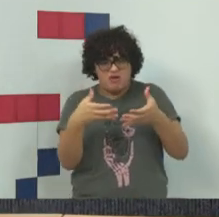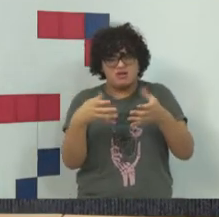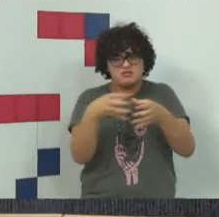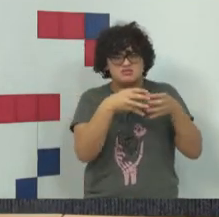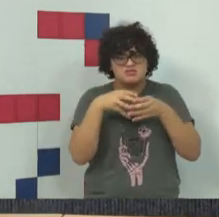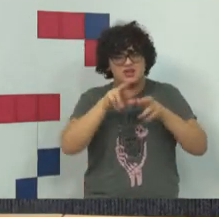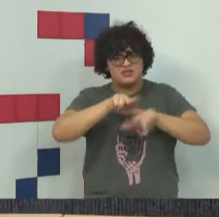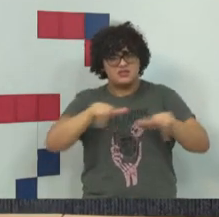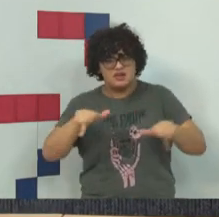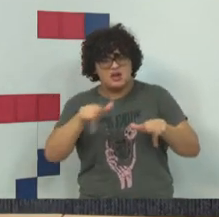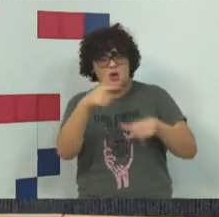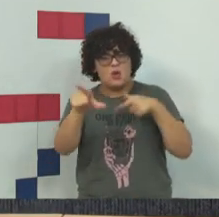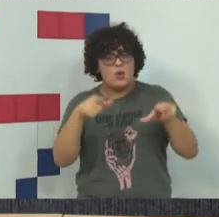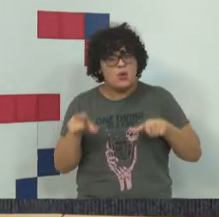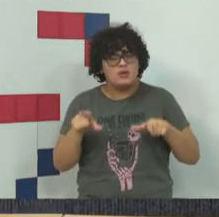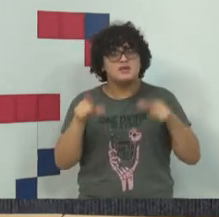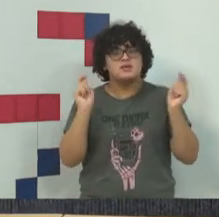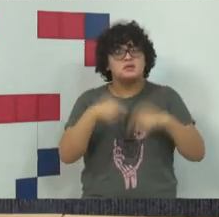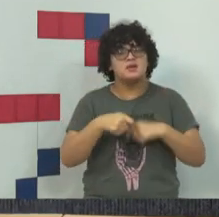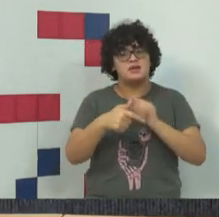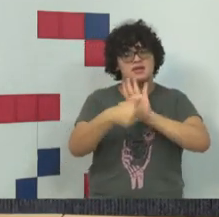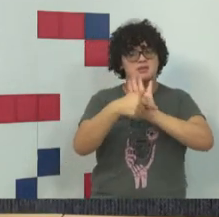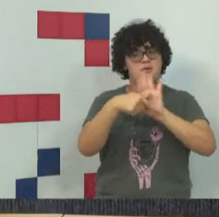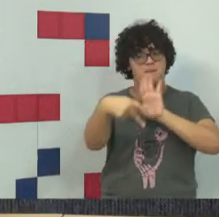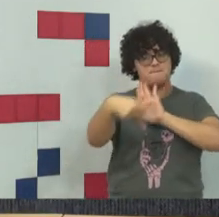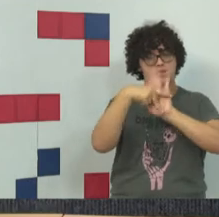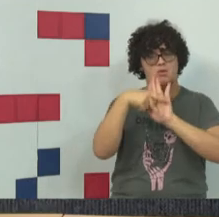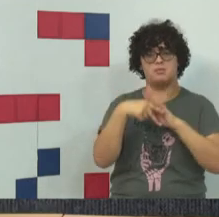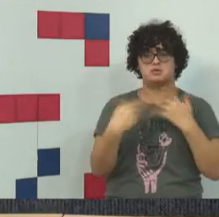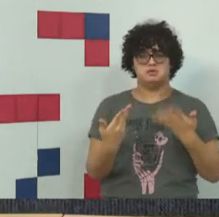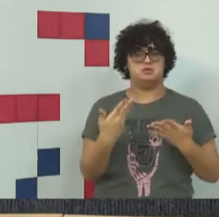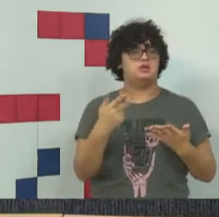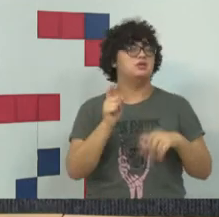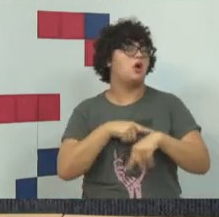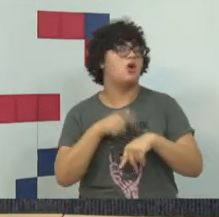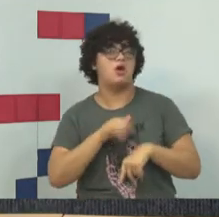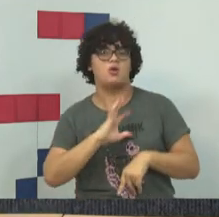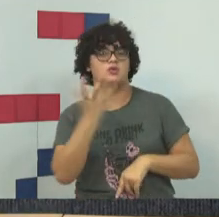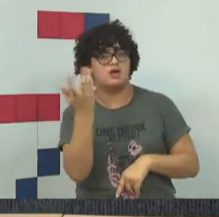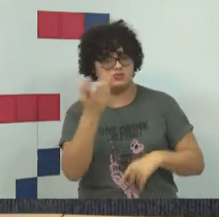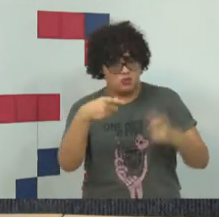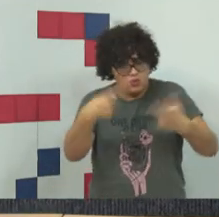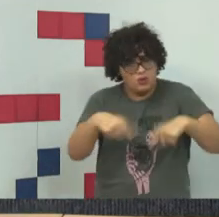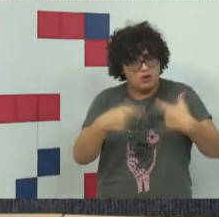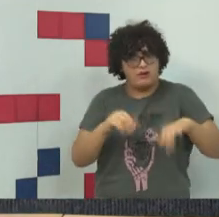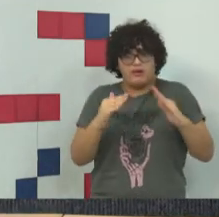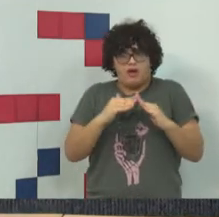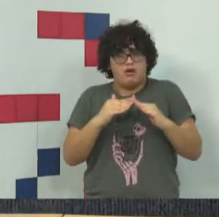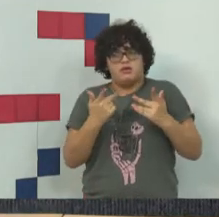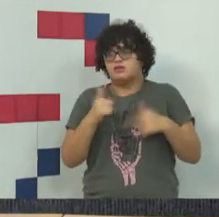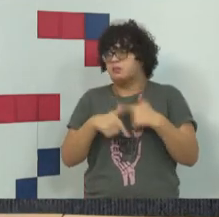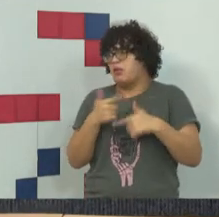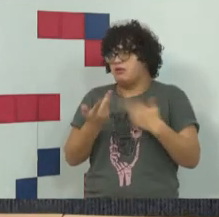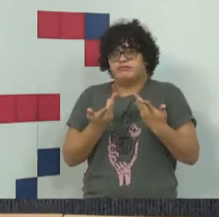outras há, nós temos os crimes próprios, são os que acontecem no próprio ambiente informacional, e os crimes